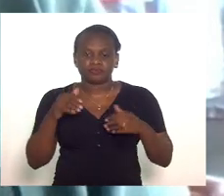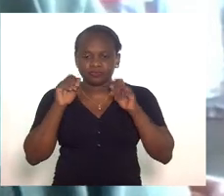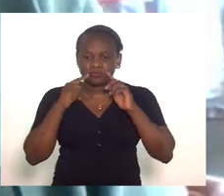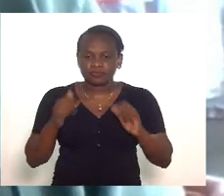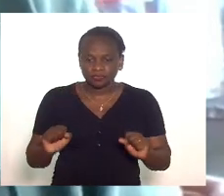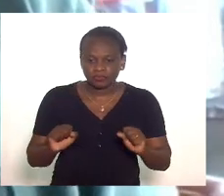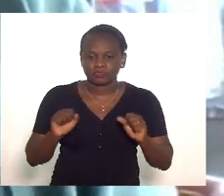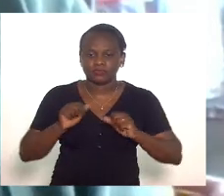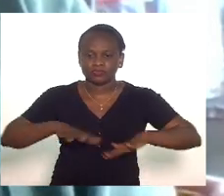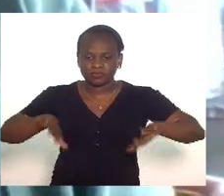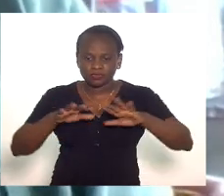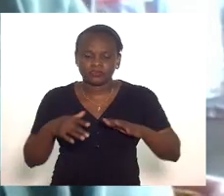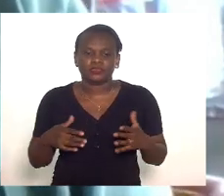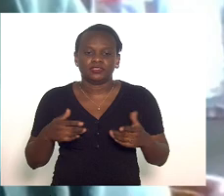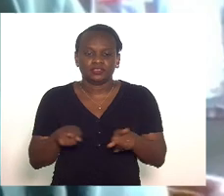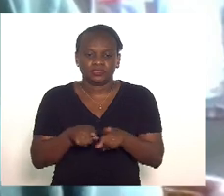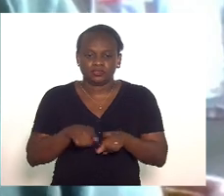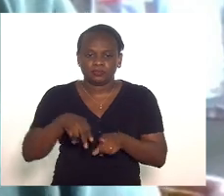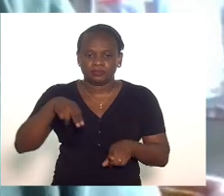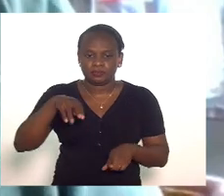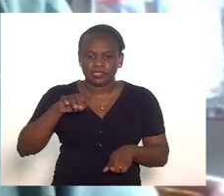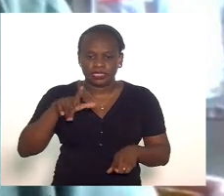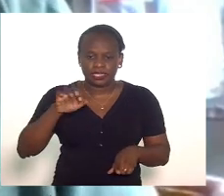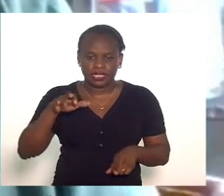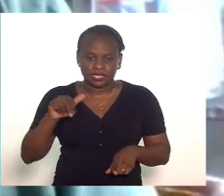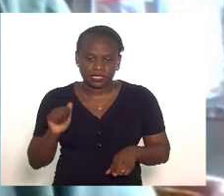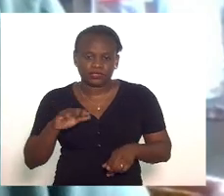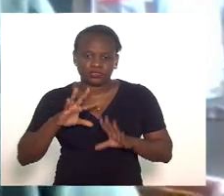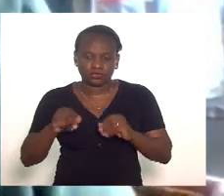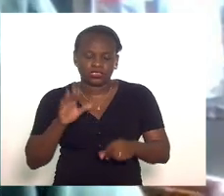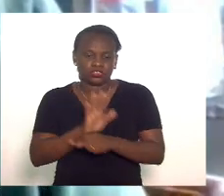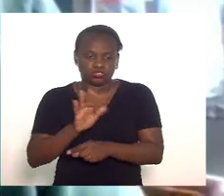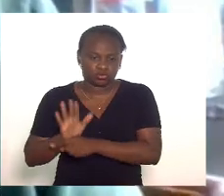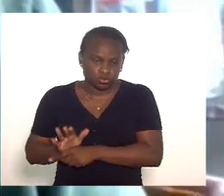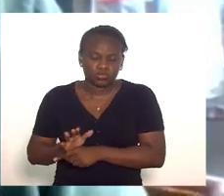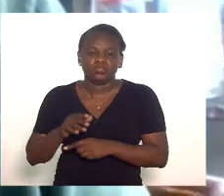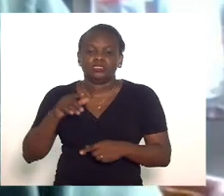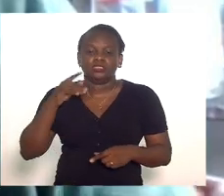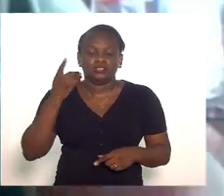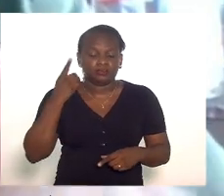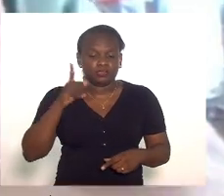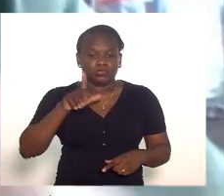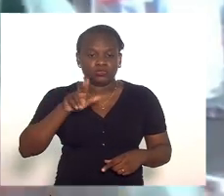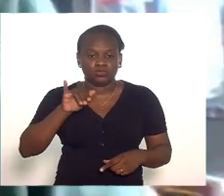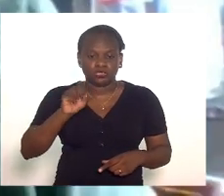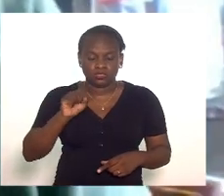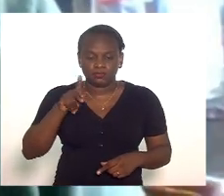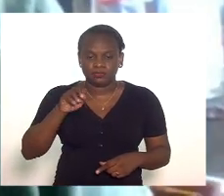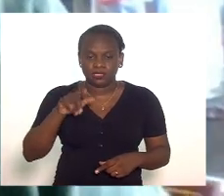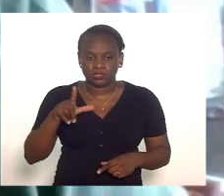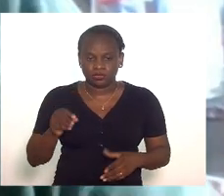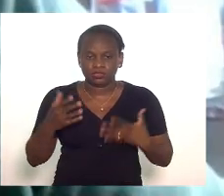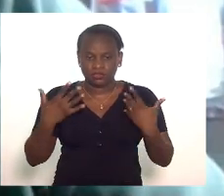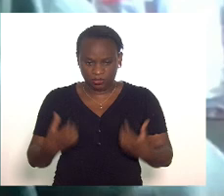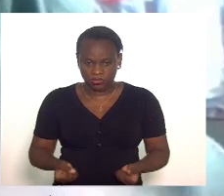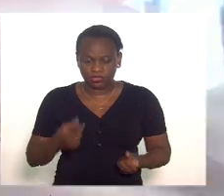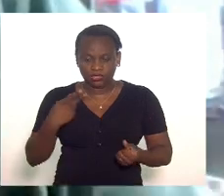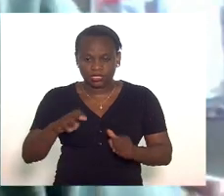a Milena todos que ajudaram e também o deputado Luiz Paulo que cedeu as emendas dele para que